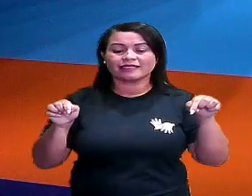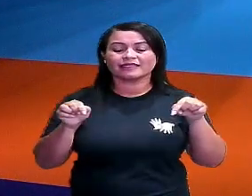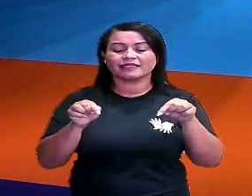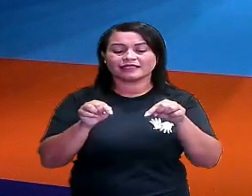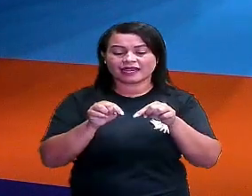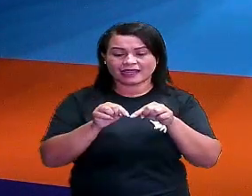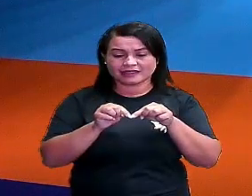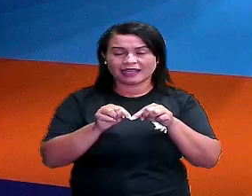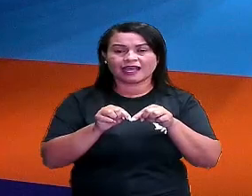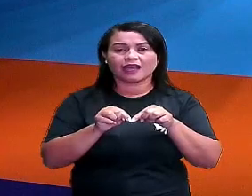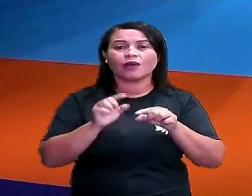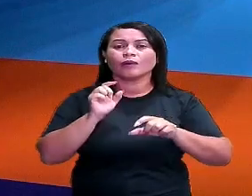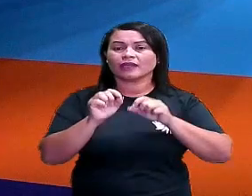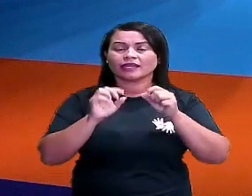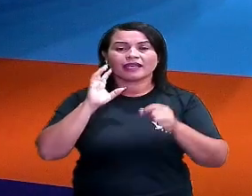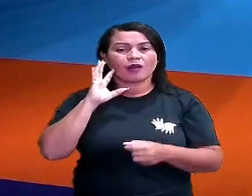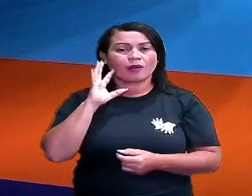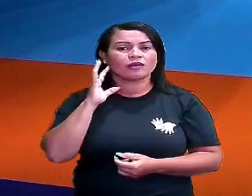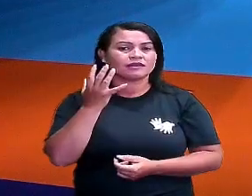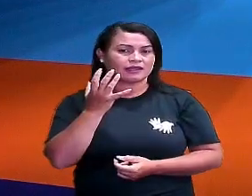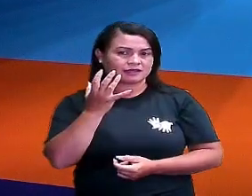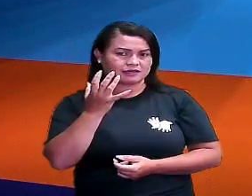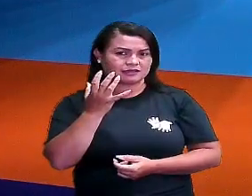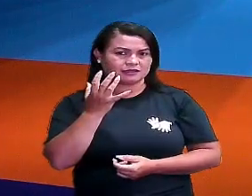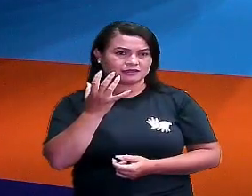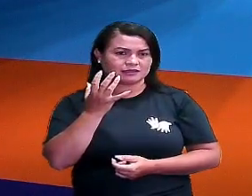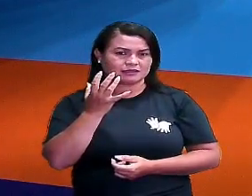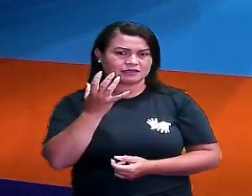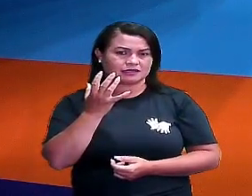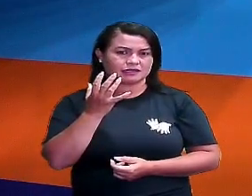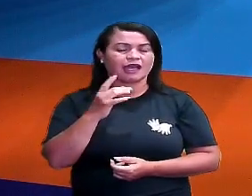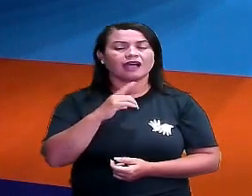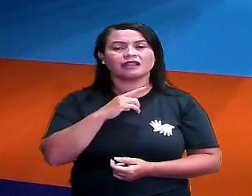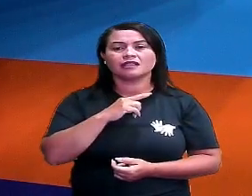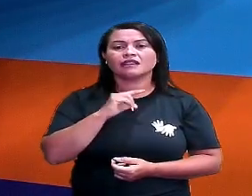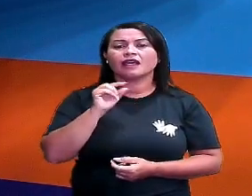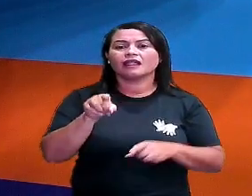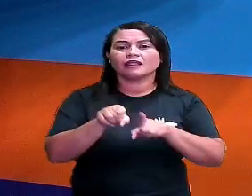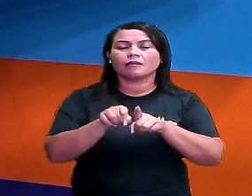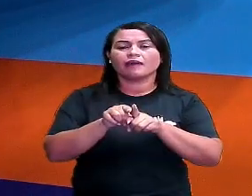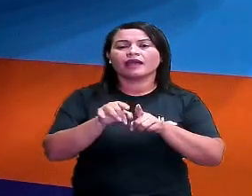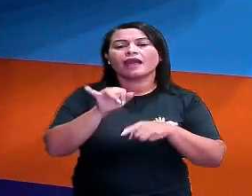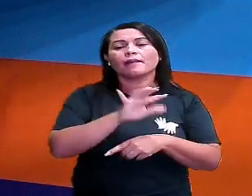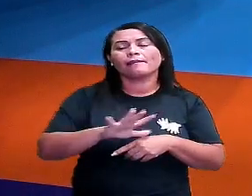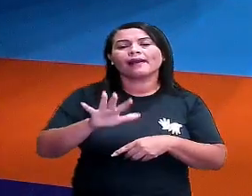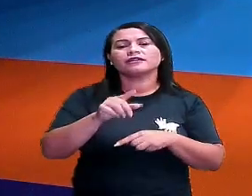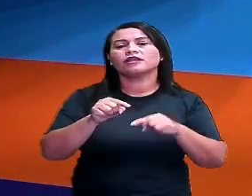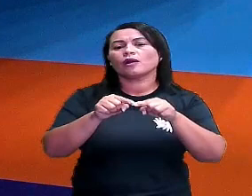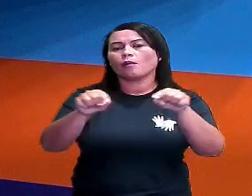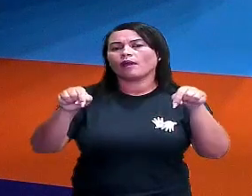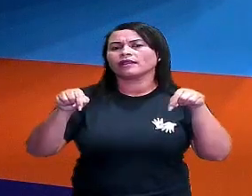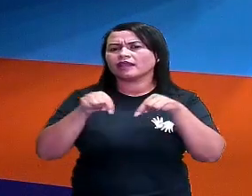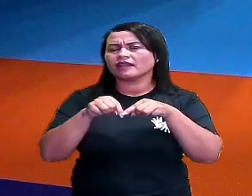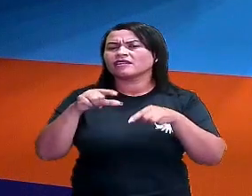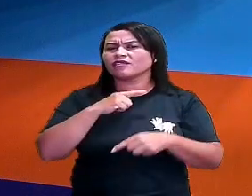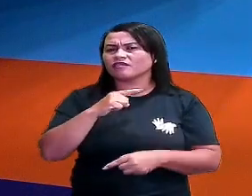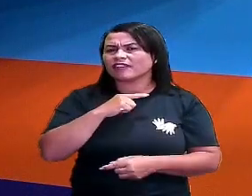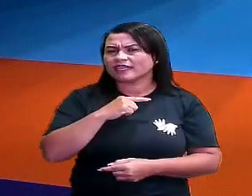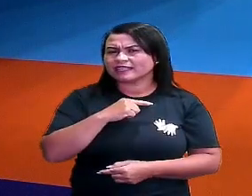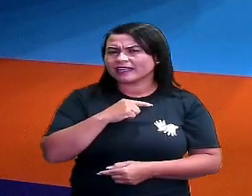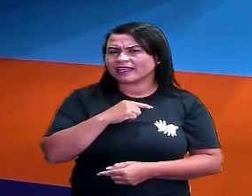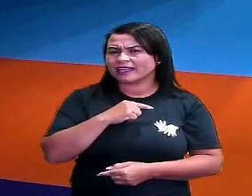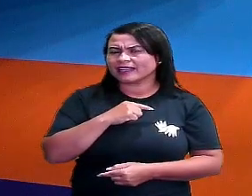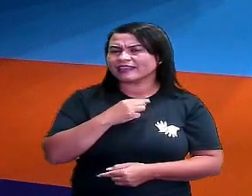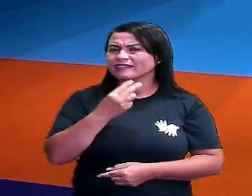se é quadrada, então, aqui a figura geométrica vai ter que ser quadrada. Vai ter triângulo? Vai,